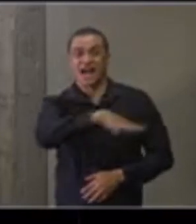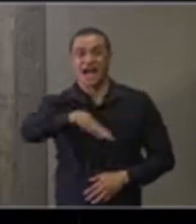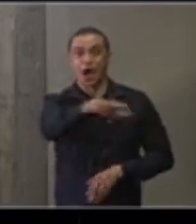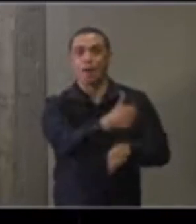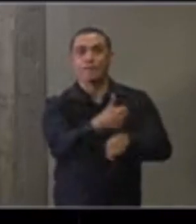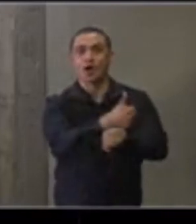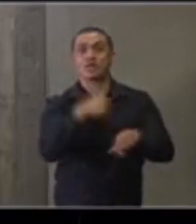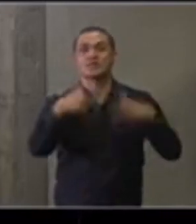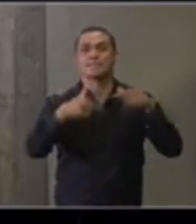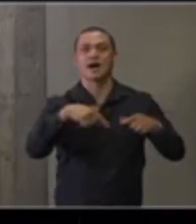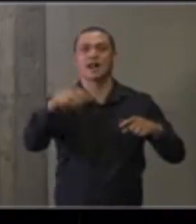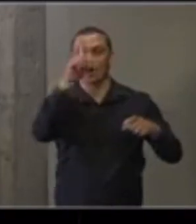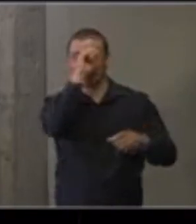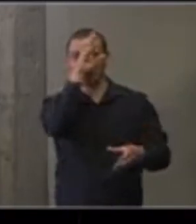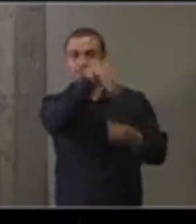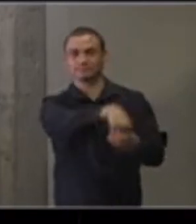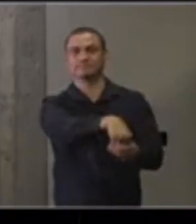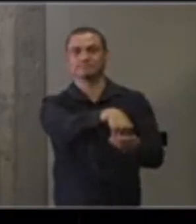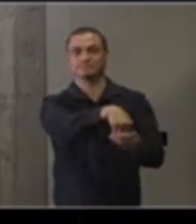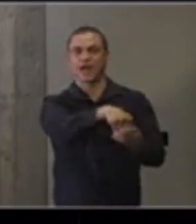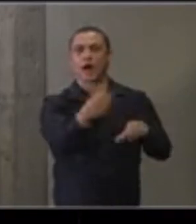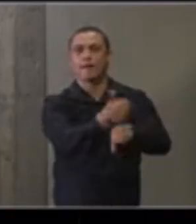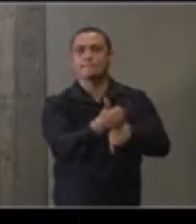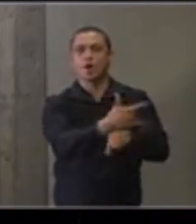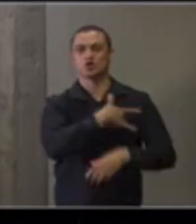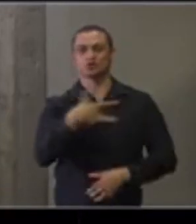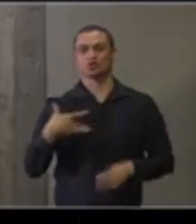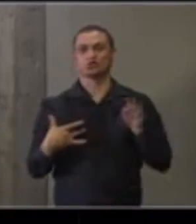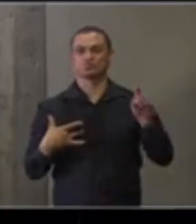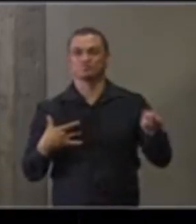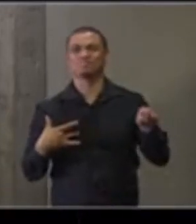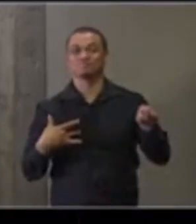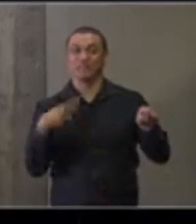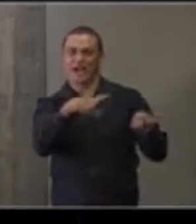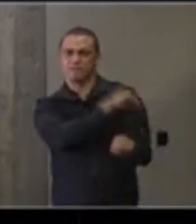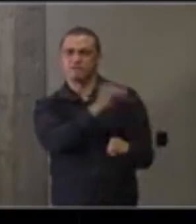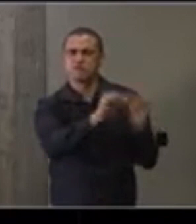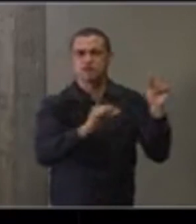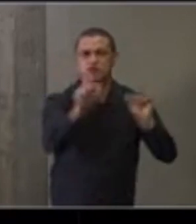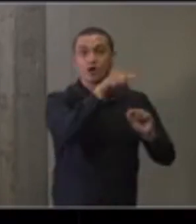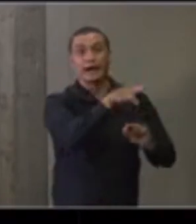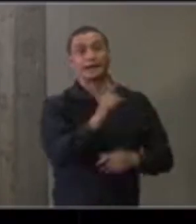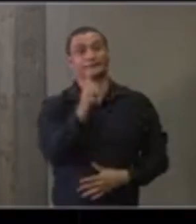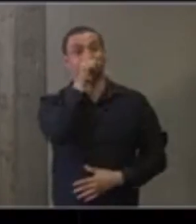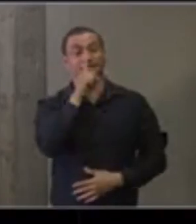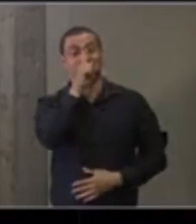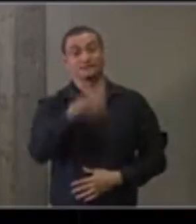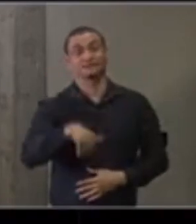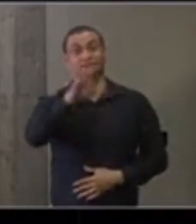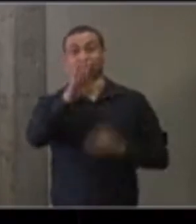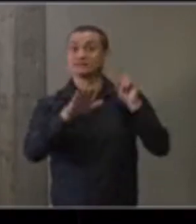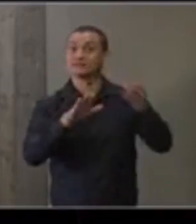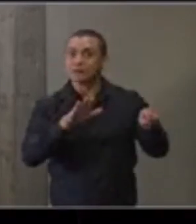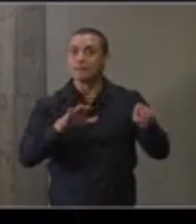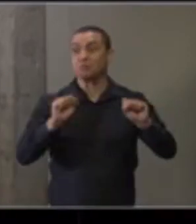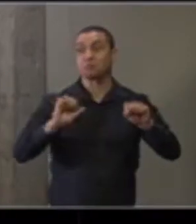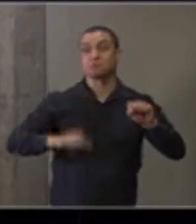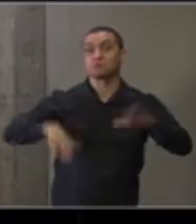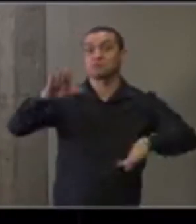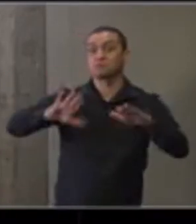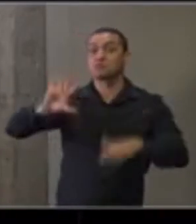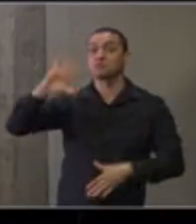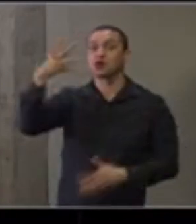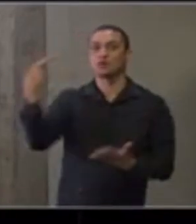saúde. São aquelas pessoas que estão mais submetidas à presença do vírus.